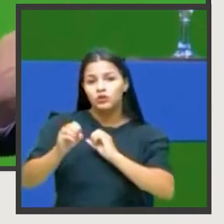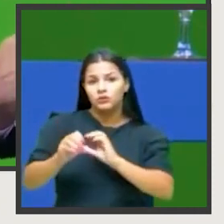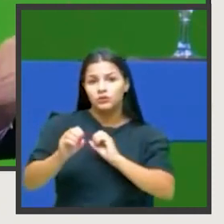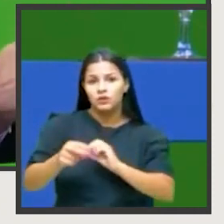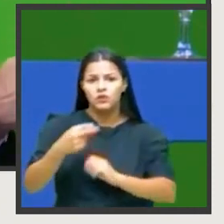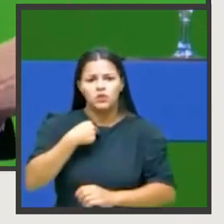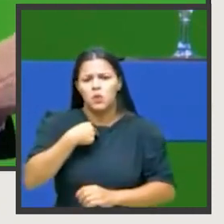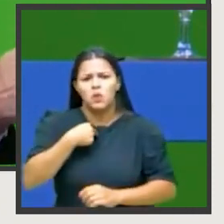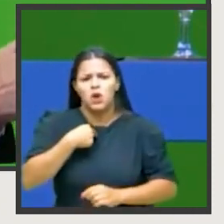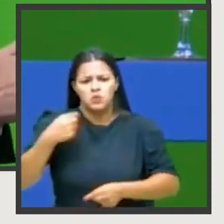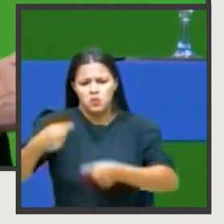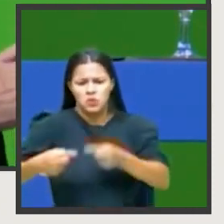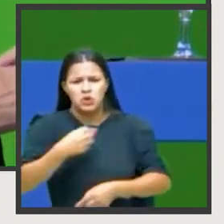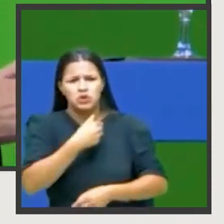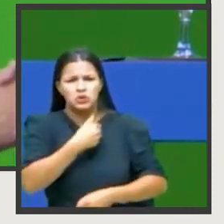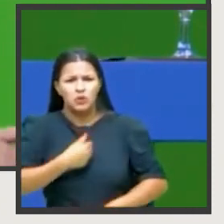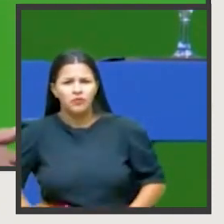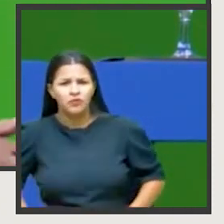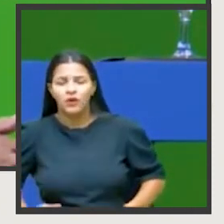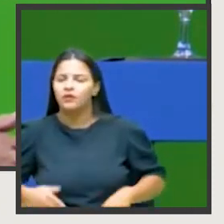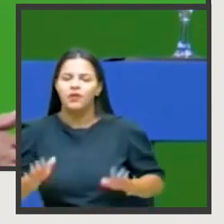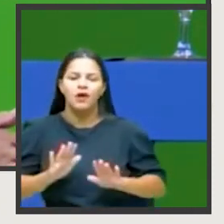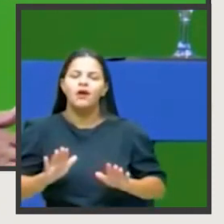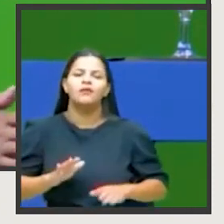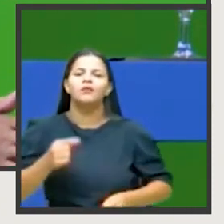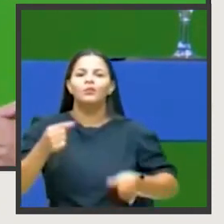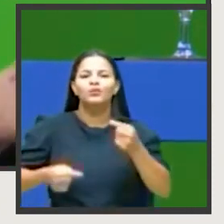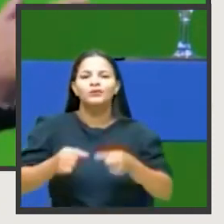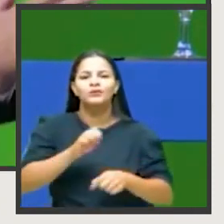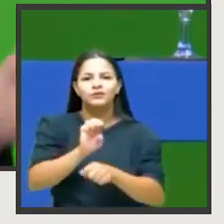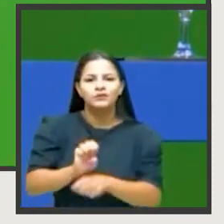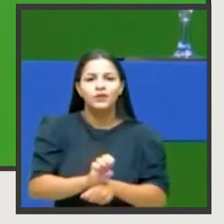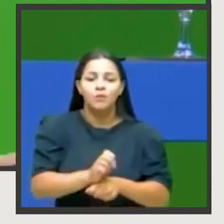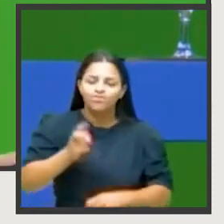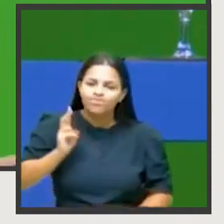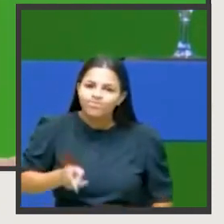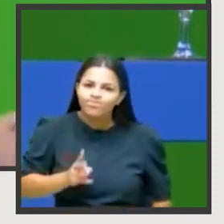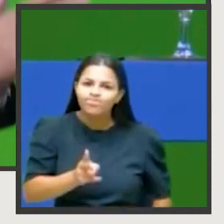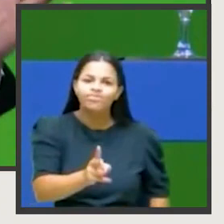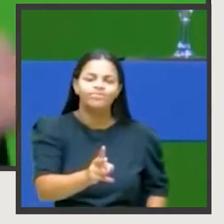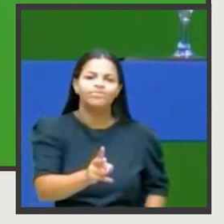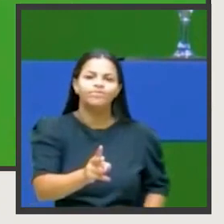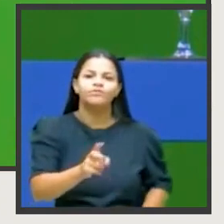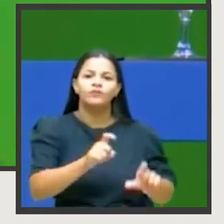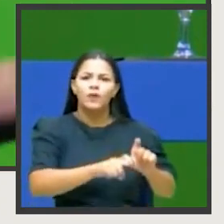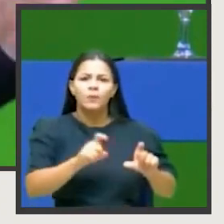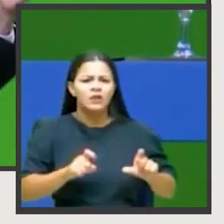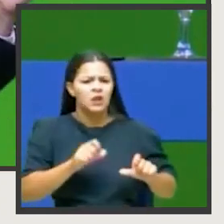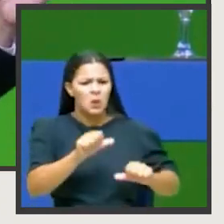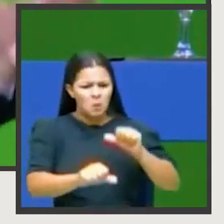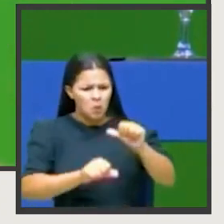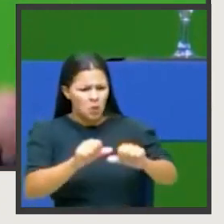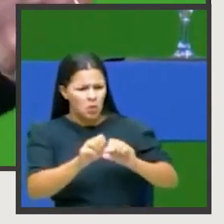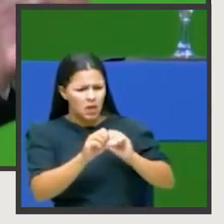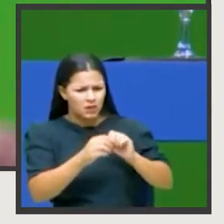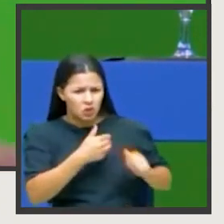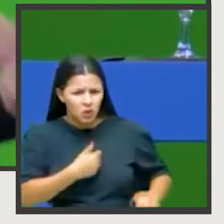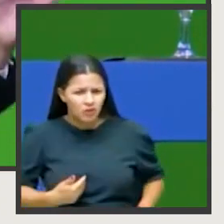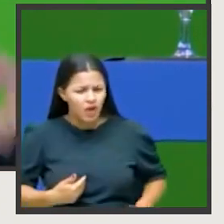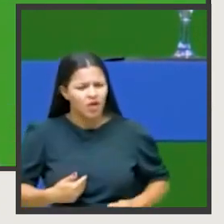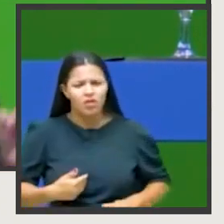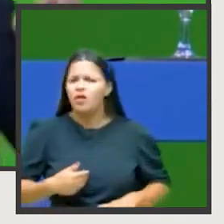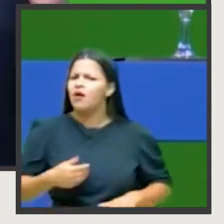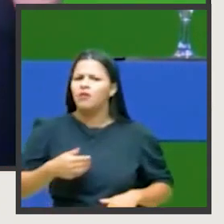política educacional não pode ser política de governo. Precisa ser política de Estado, continuada, para que independente de